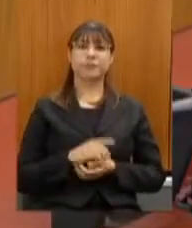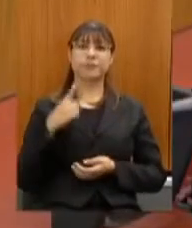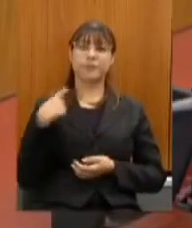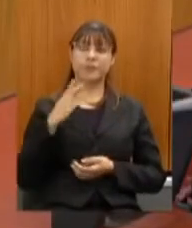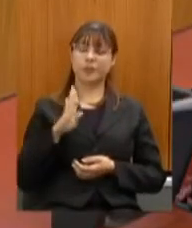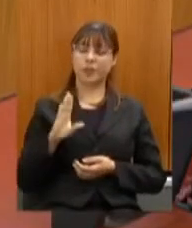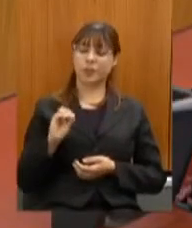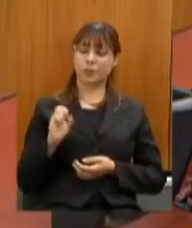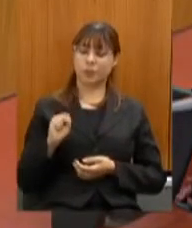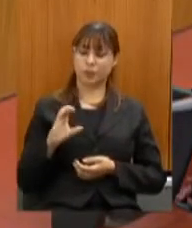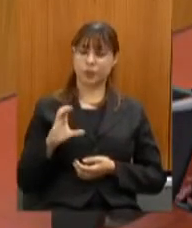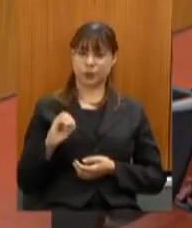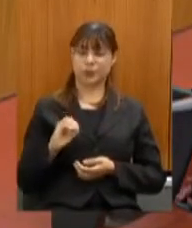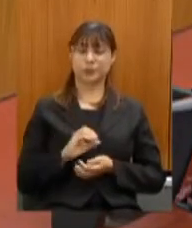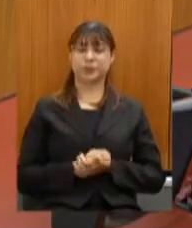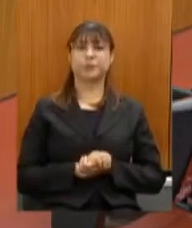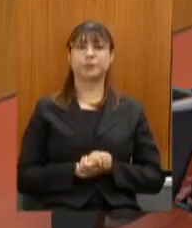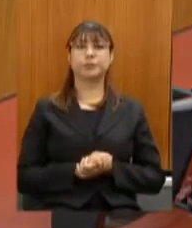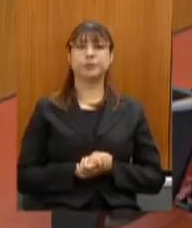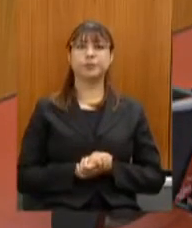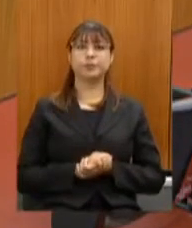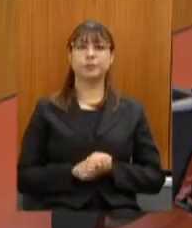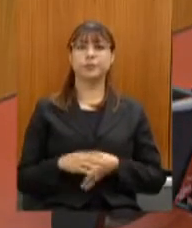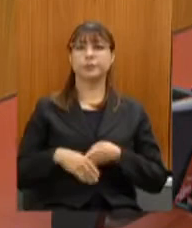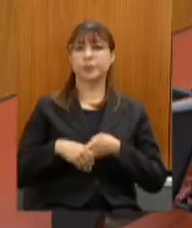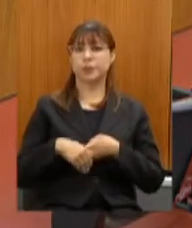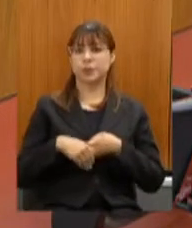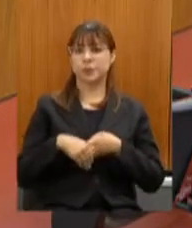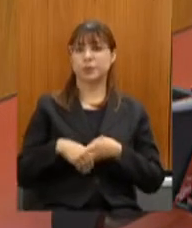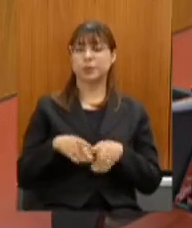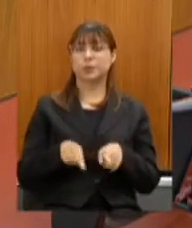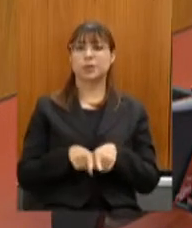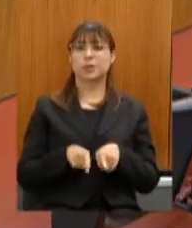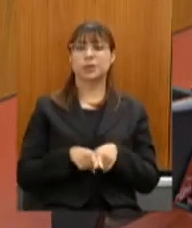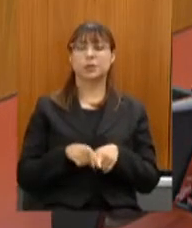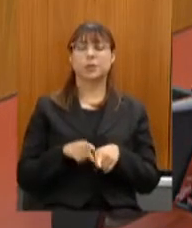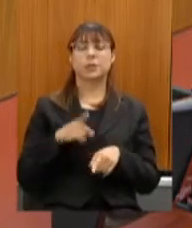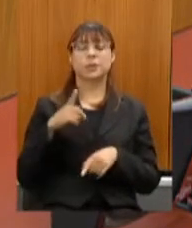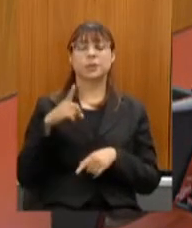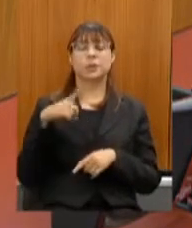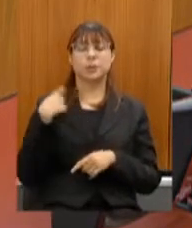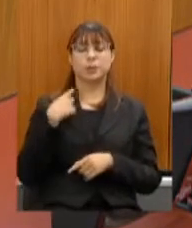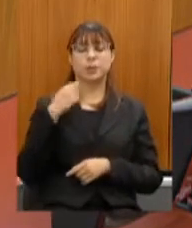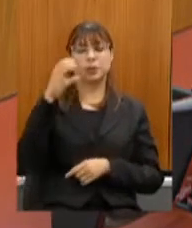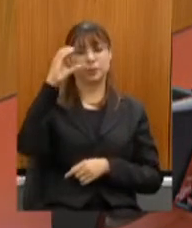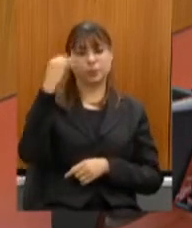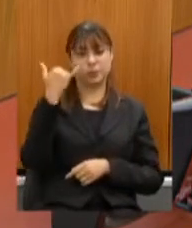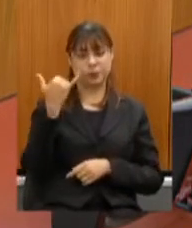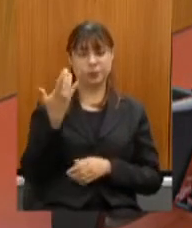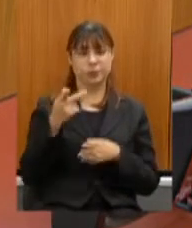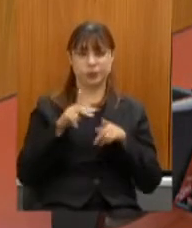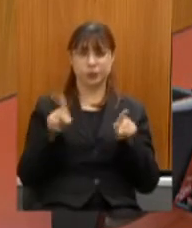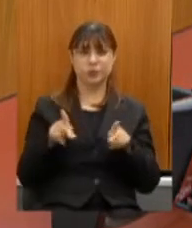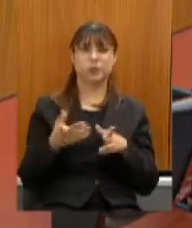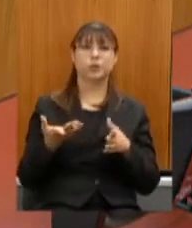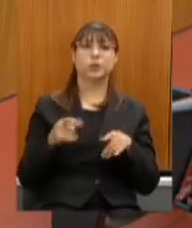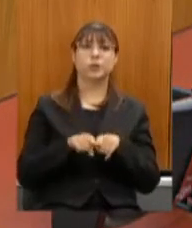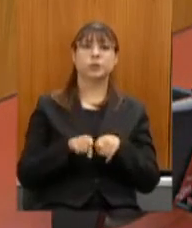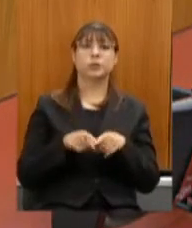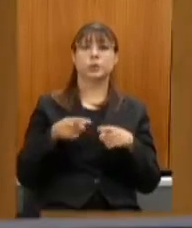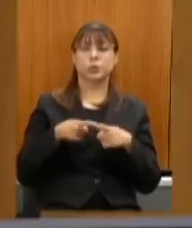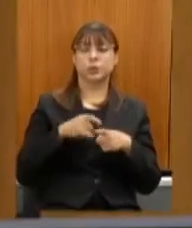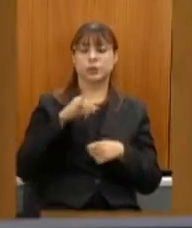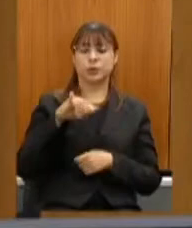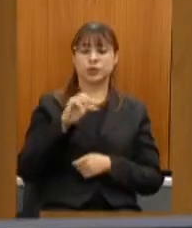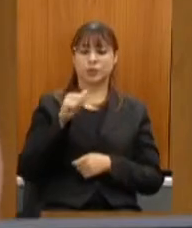Bosco quero cumprimentar aqui também o deputado professor Cleiton deputado doutor Jean Freire que nos acompanham